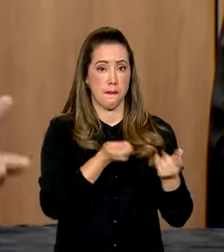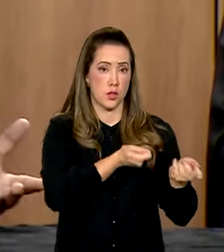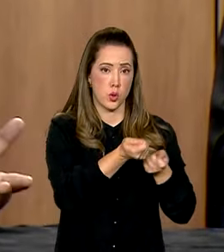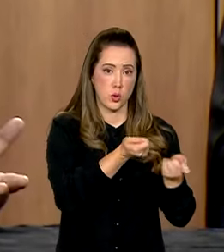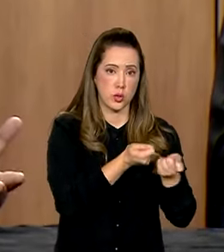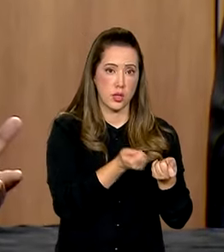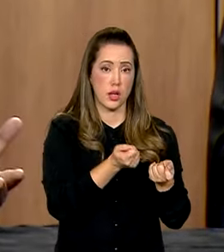existissem.